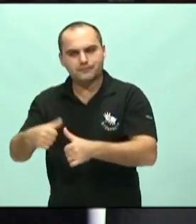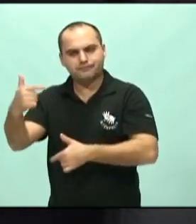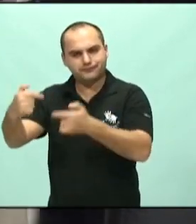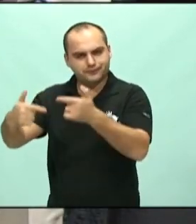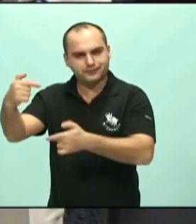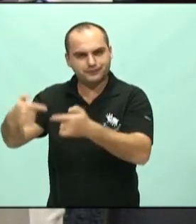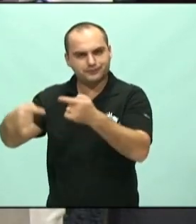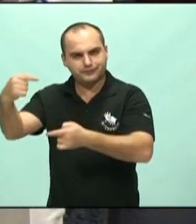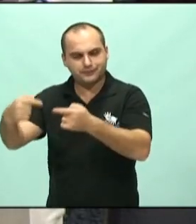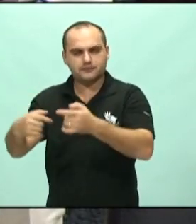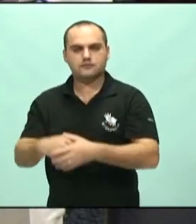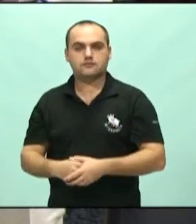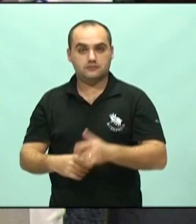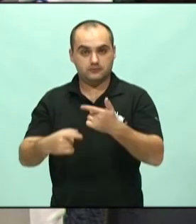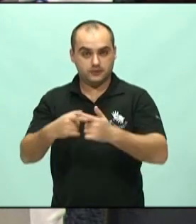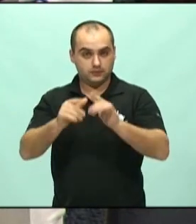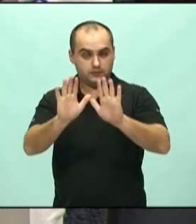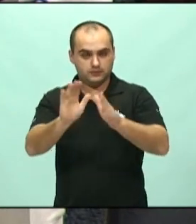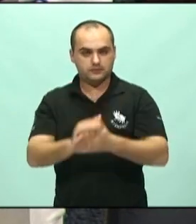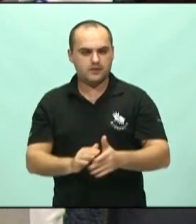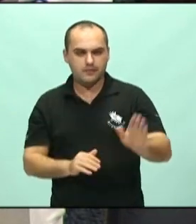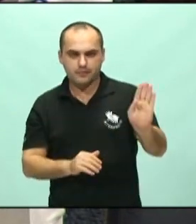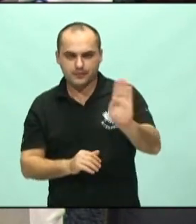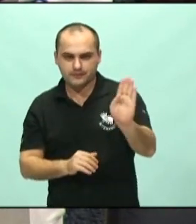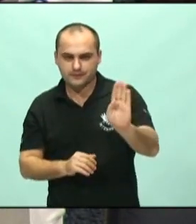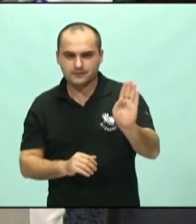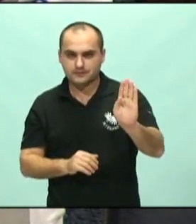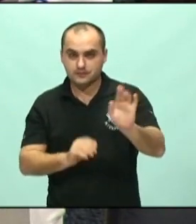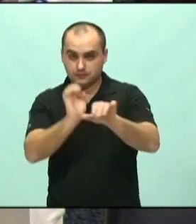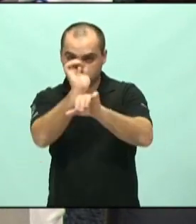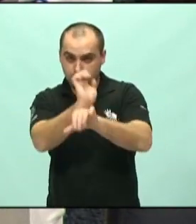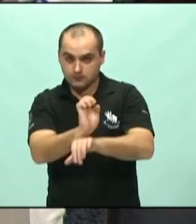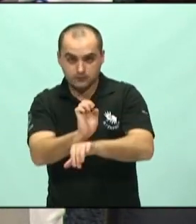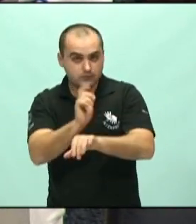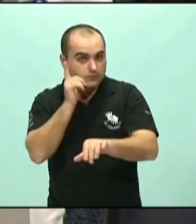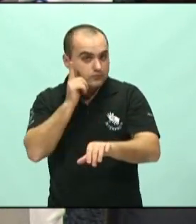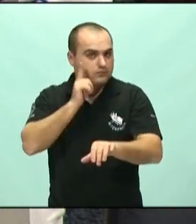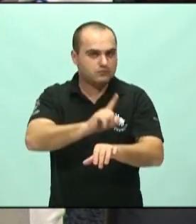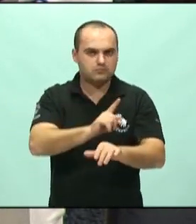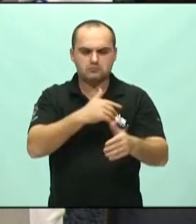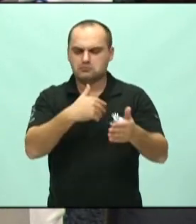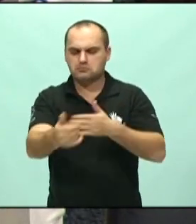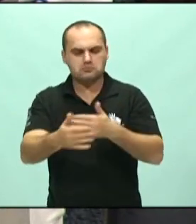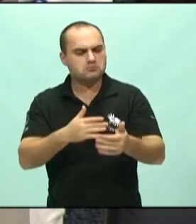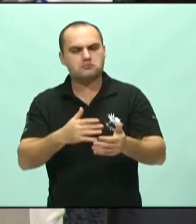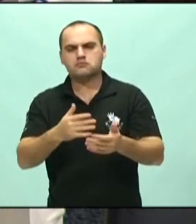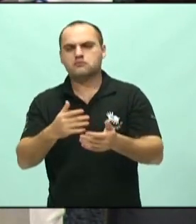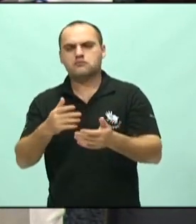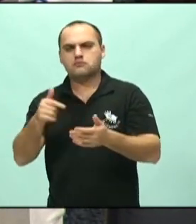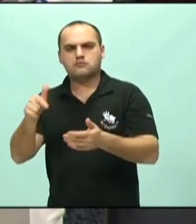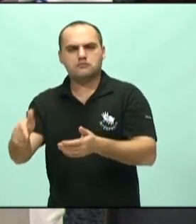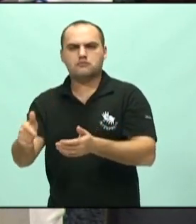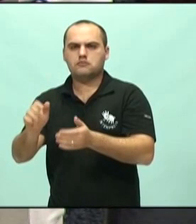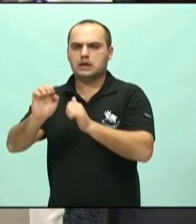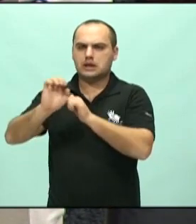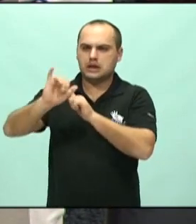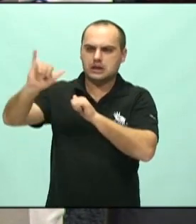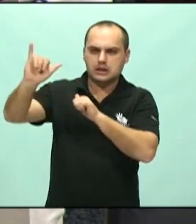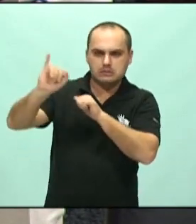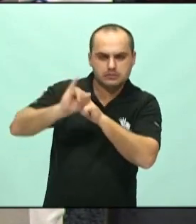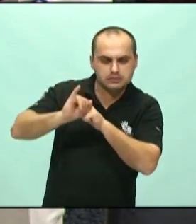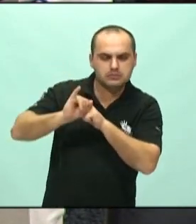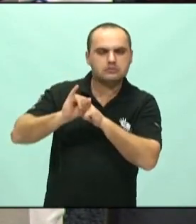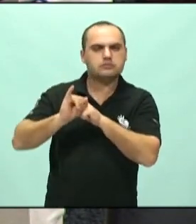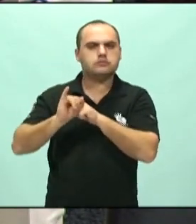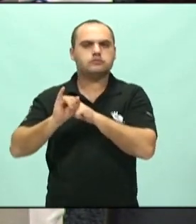fiscal? O incentivo fiscal que qualquer Estado concede, seja em qualquer âmbito, seja na questão das importações, seja